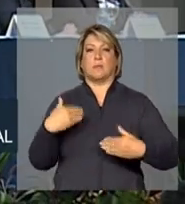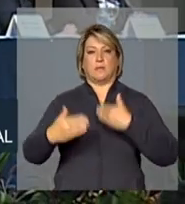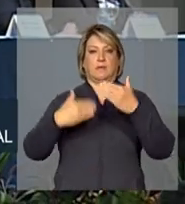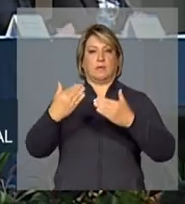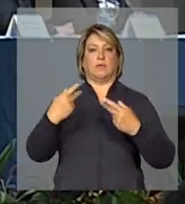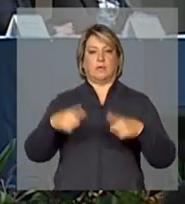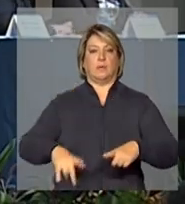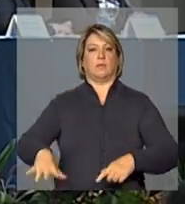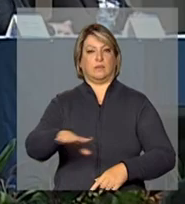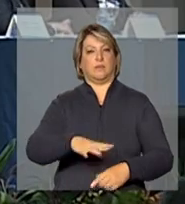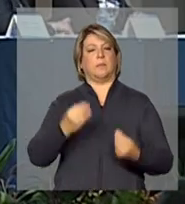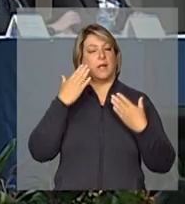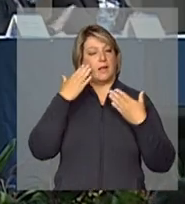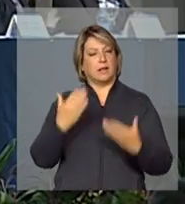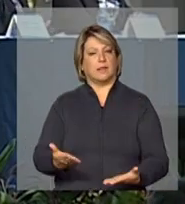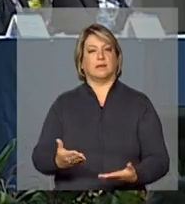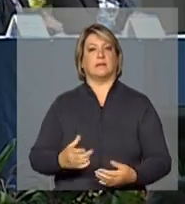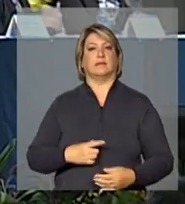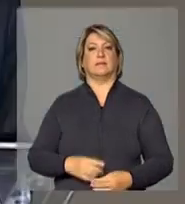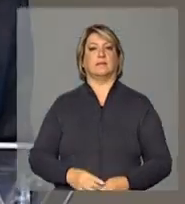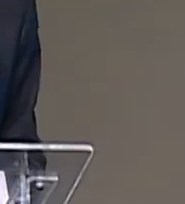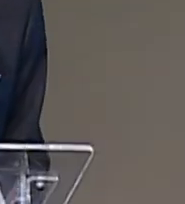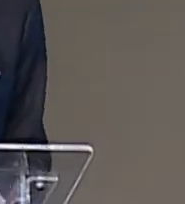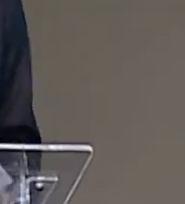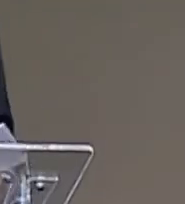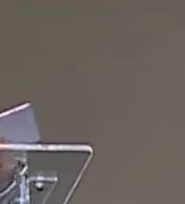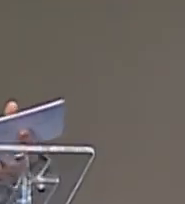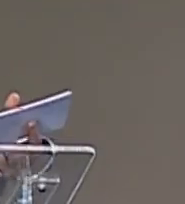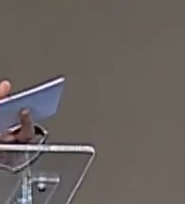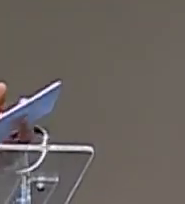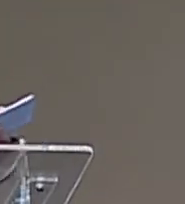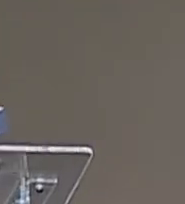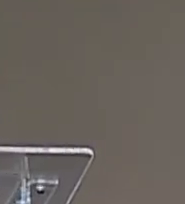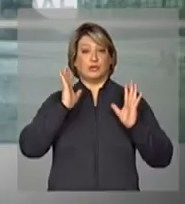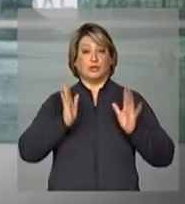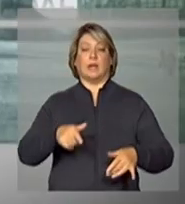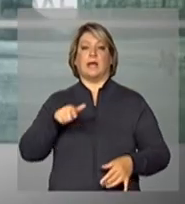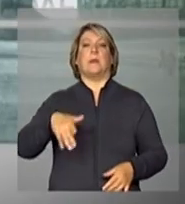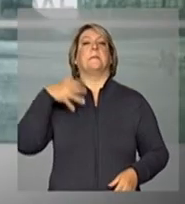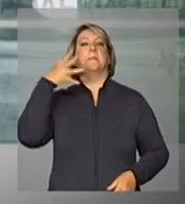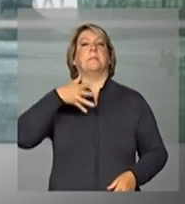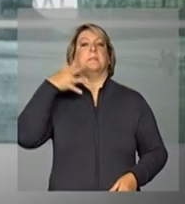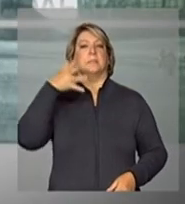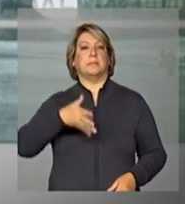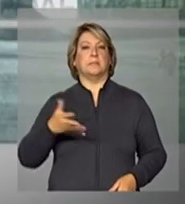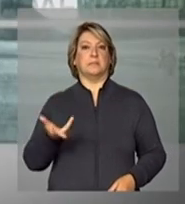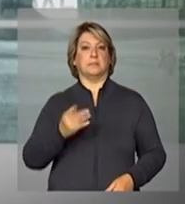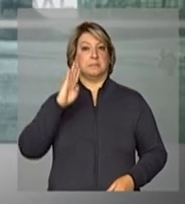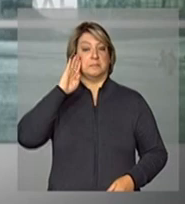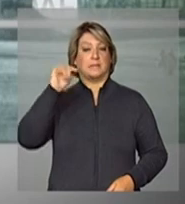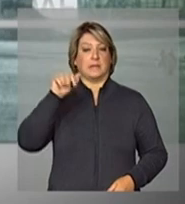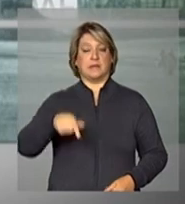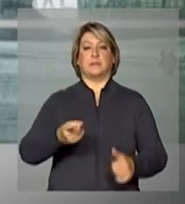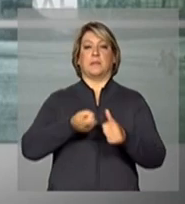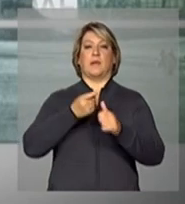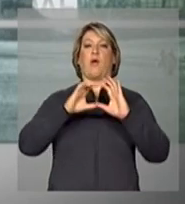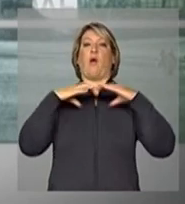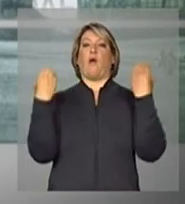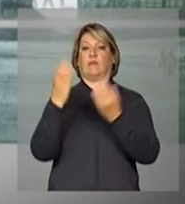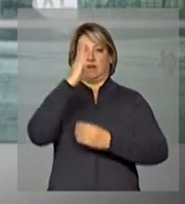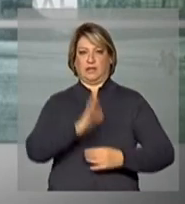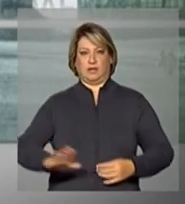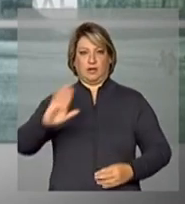desenvolvimento regional muito obrigado você acompanhou a palestra magna da primeira conferência nacional de